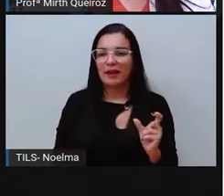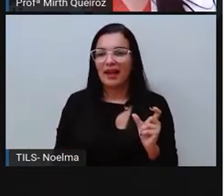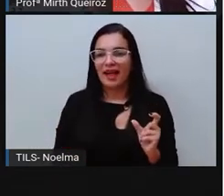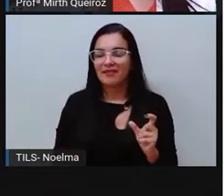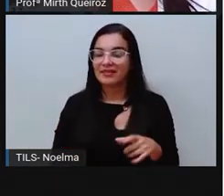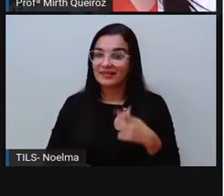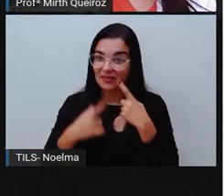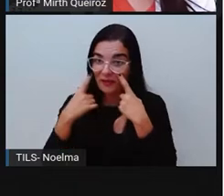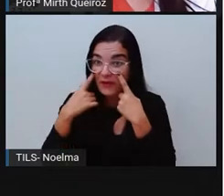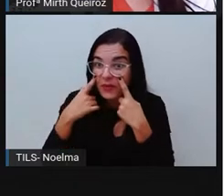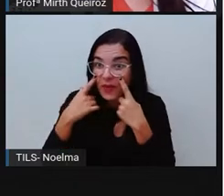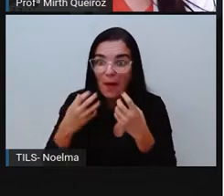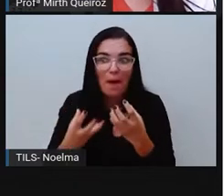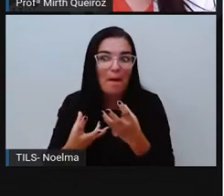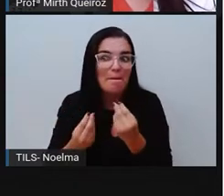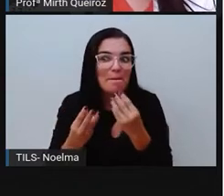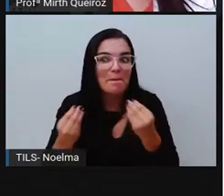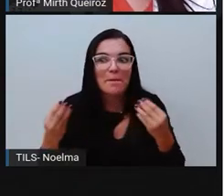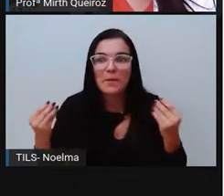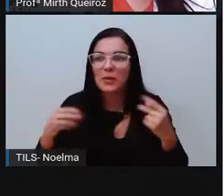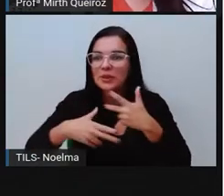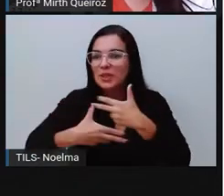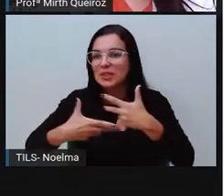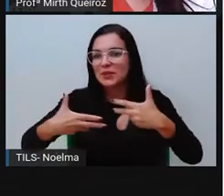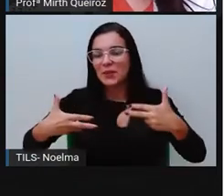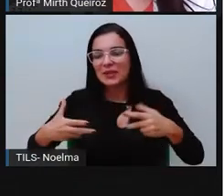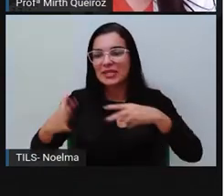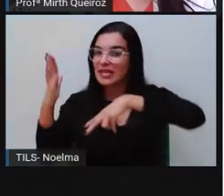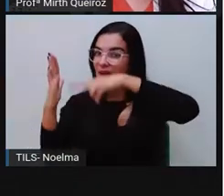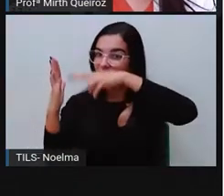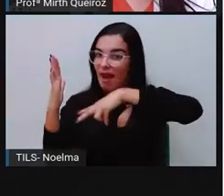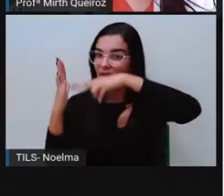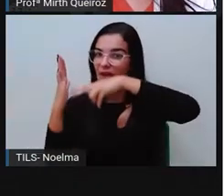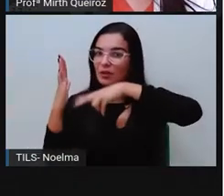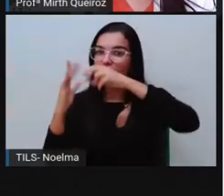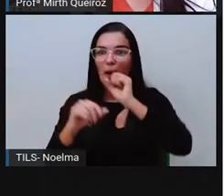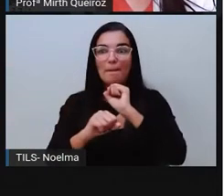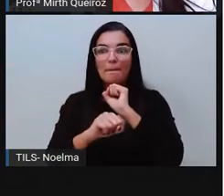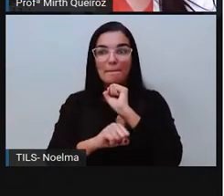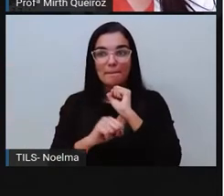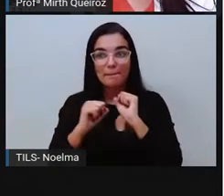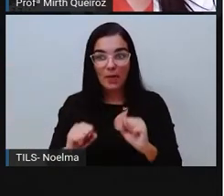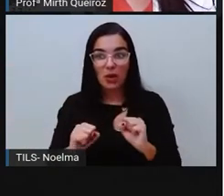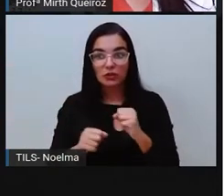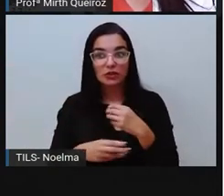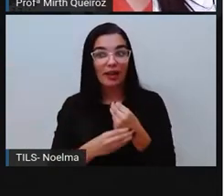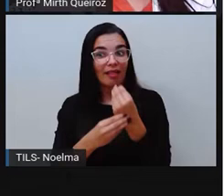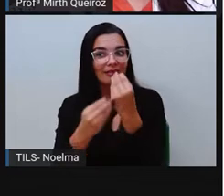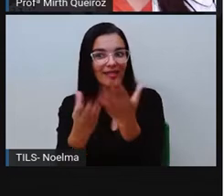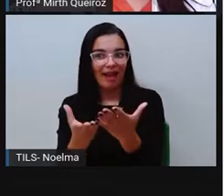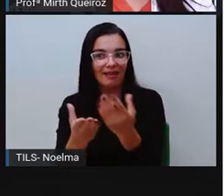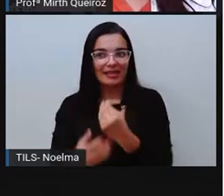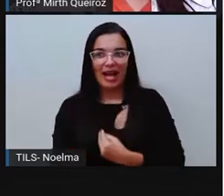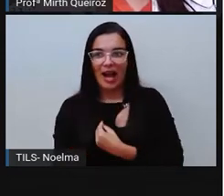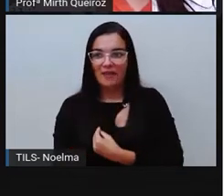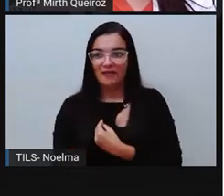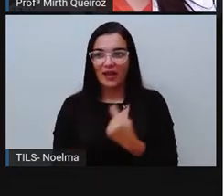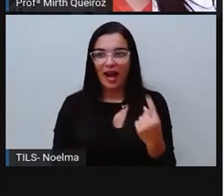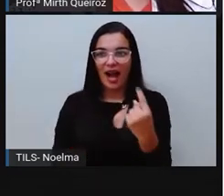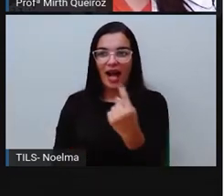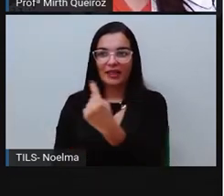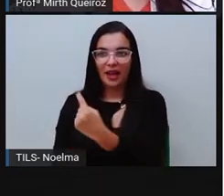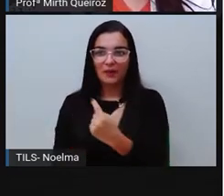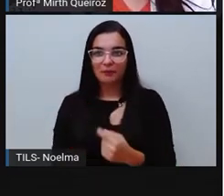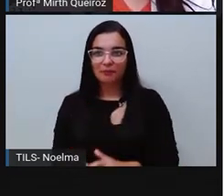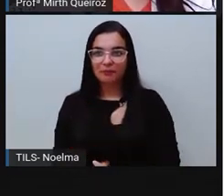a infinidade de coisas, né? Que a leitura, ela pode trazer aí para a nossa vida. E eu trouxe aqui para